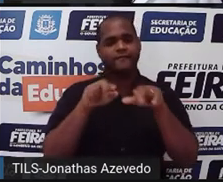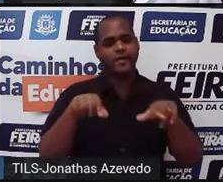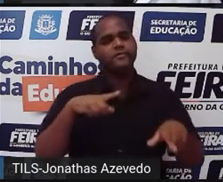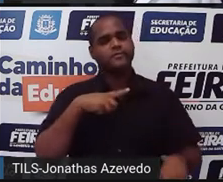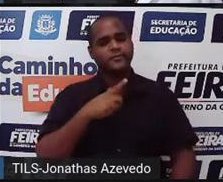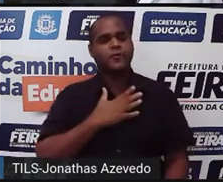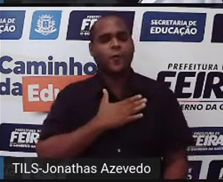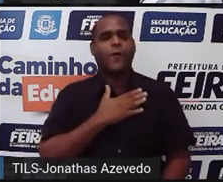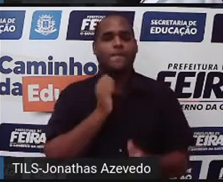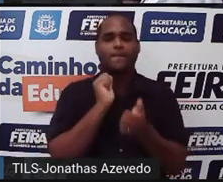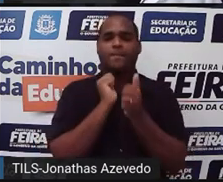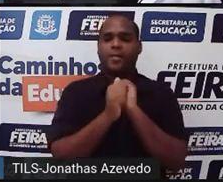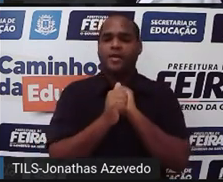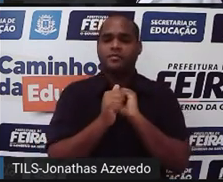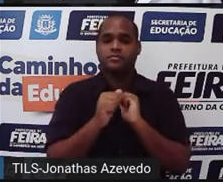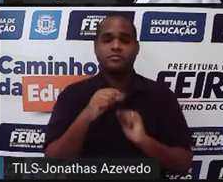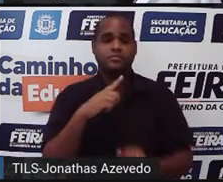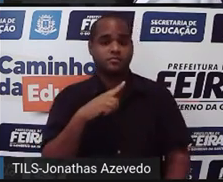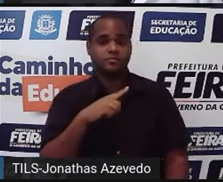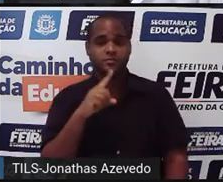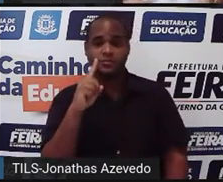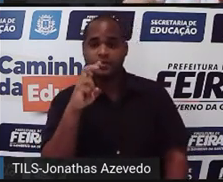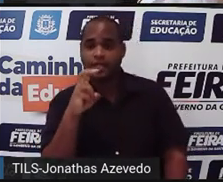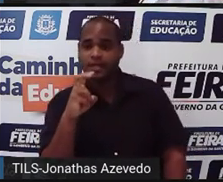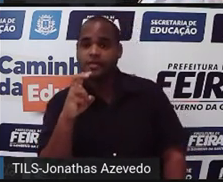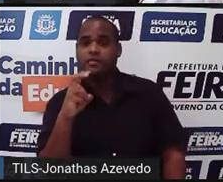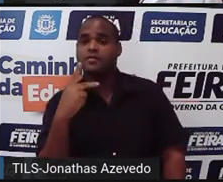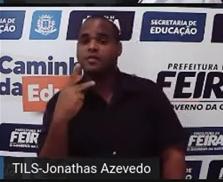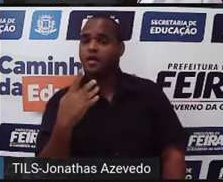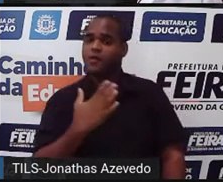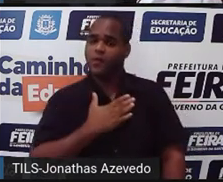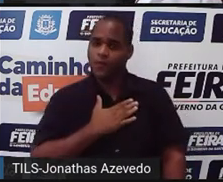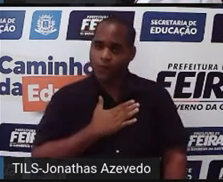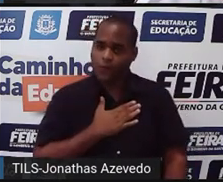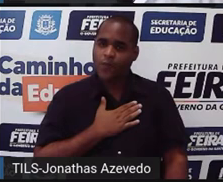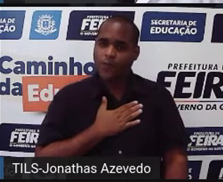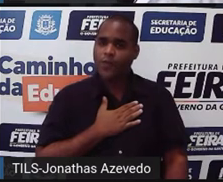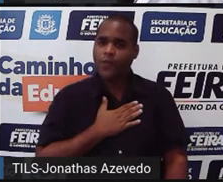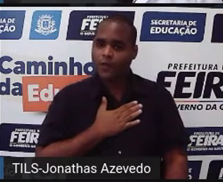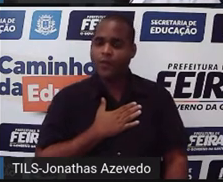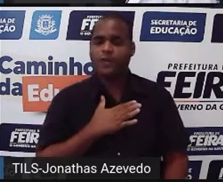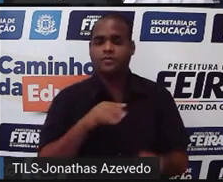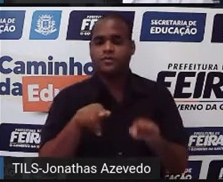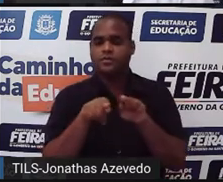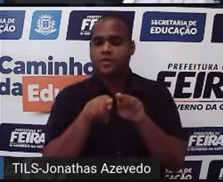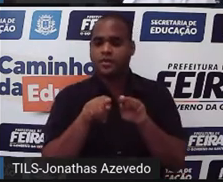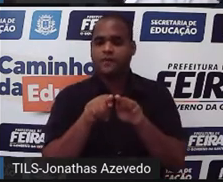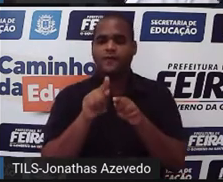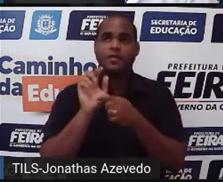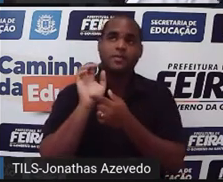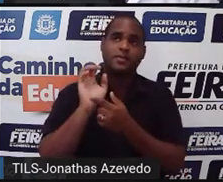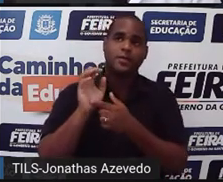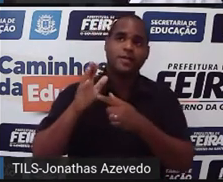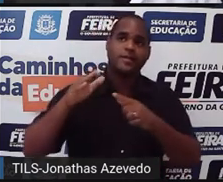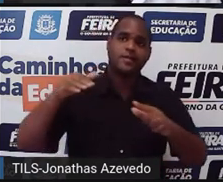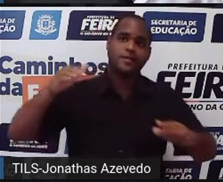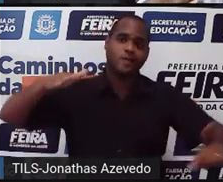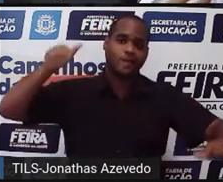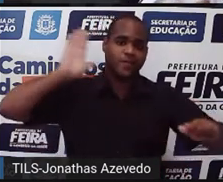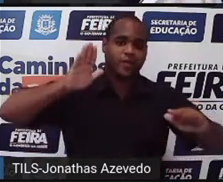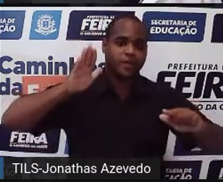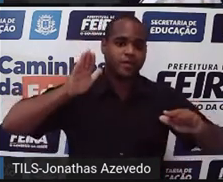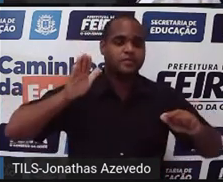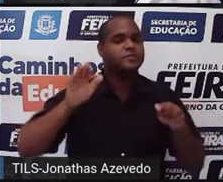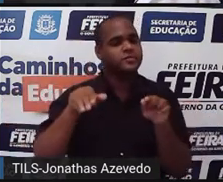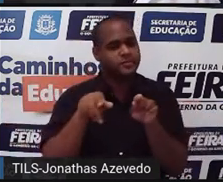que é aqueles 15 que tem ali, que gostam de futebol, só que além de futebol, gostam de vôlei. Então a gente tem mais